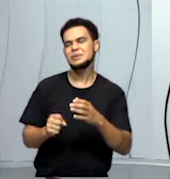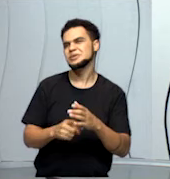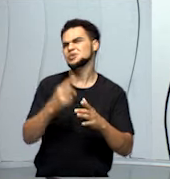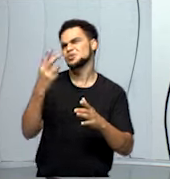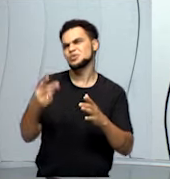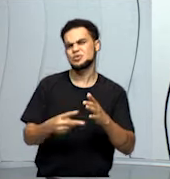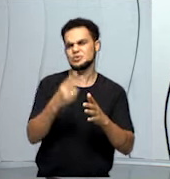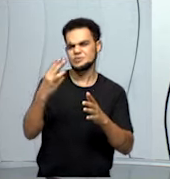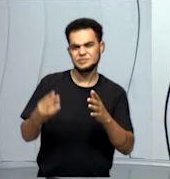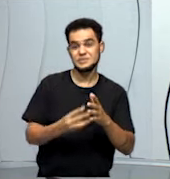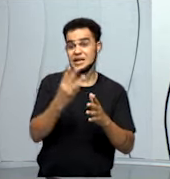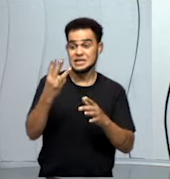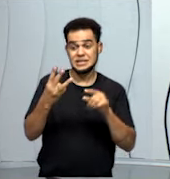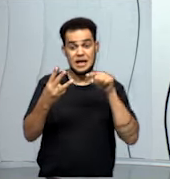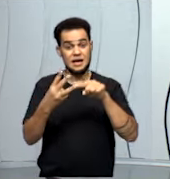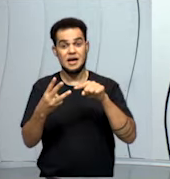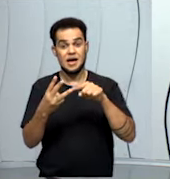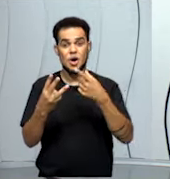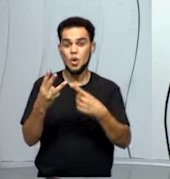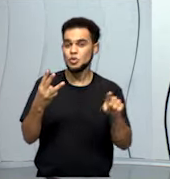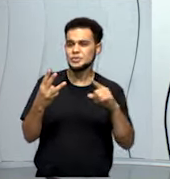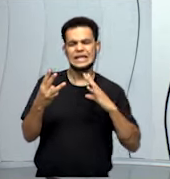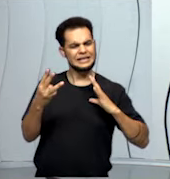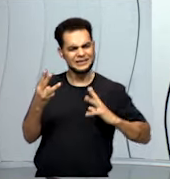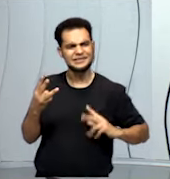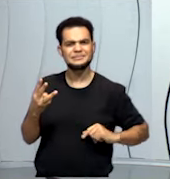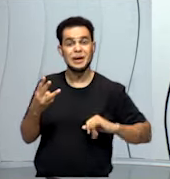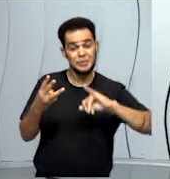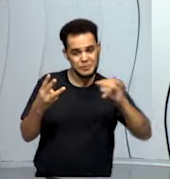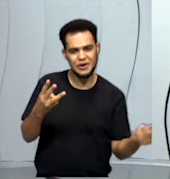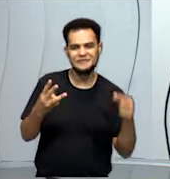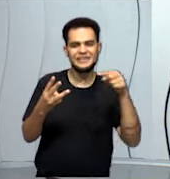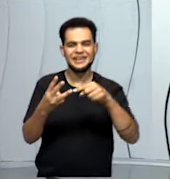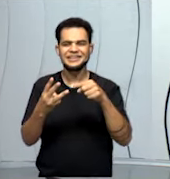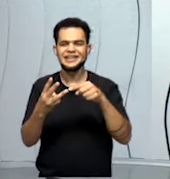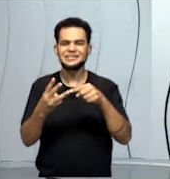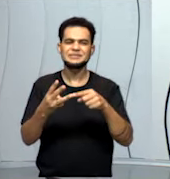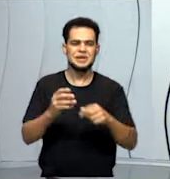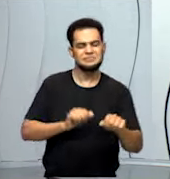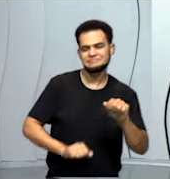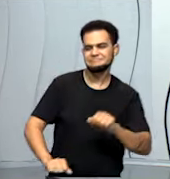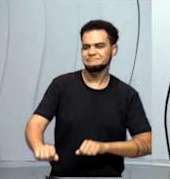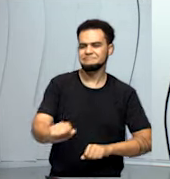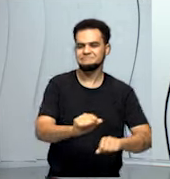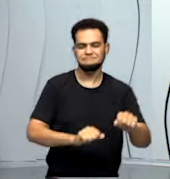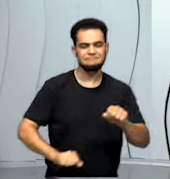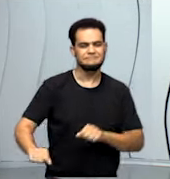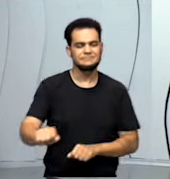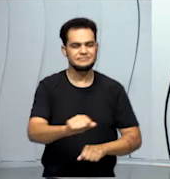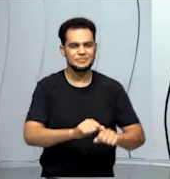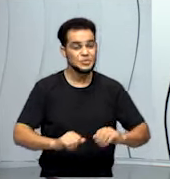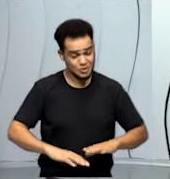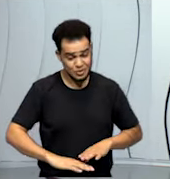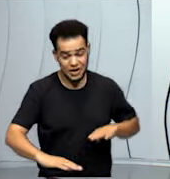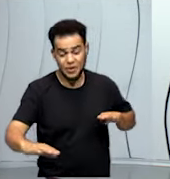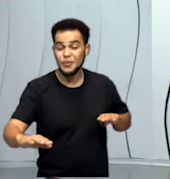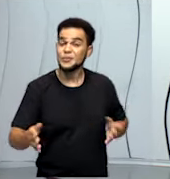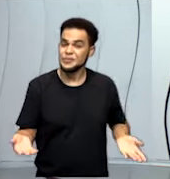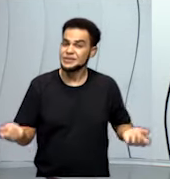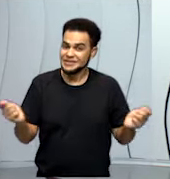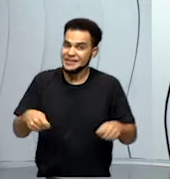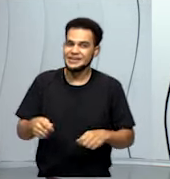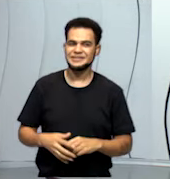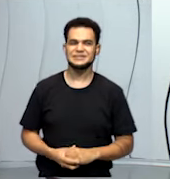vezes. A última água sai bem limpa. Ela serve para limpar o chão, então. E tomar